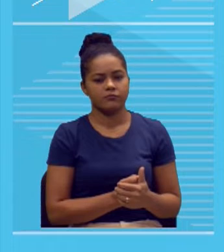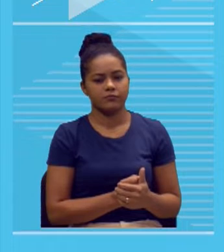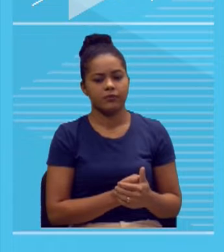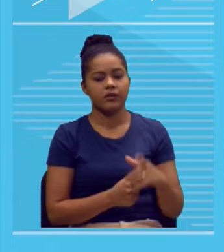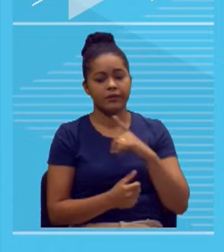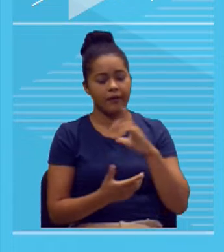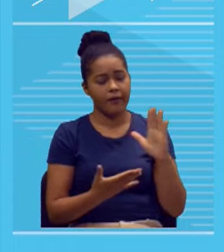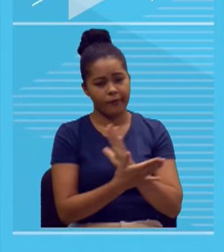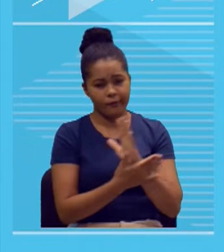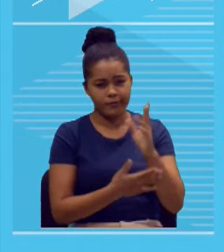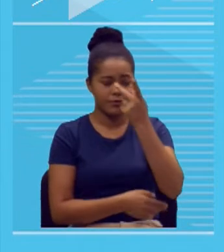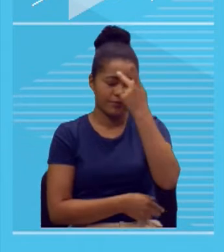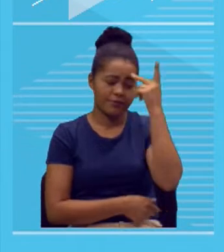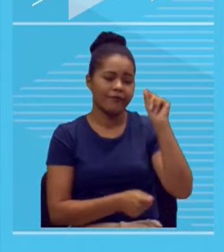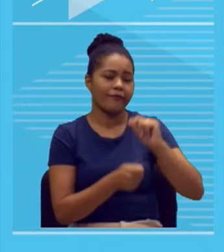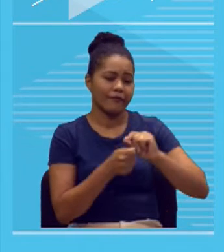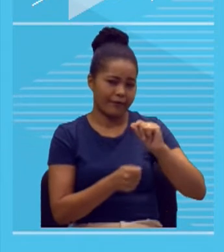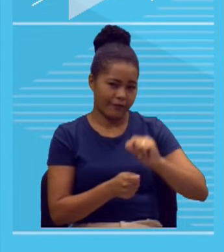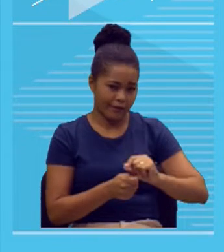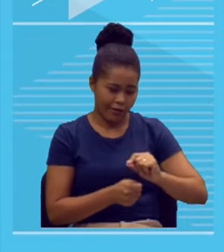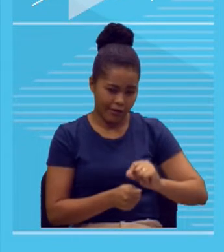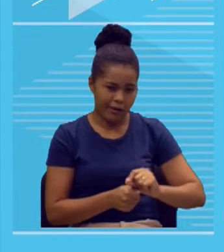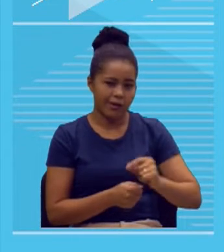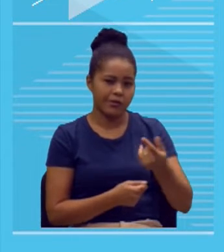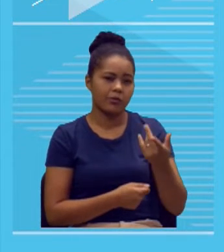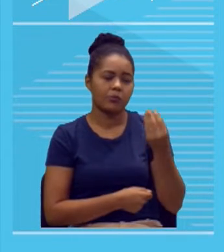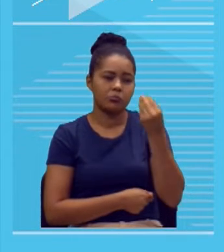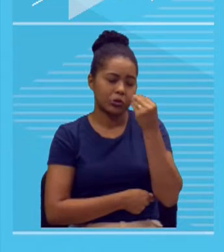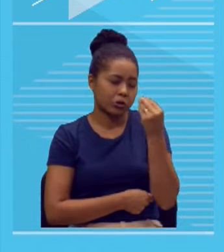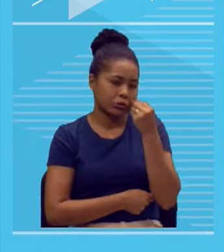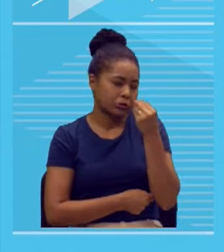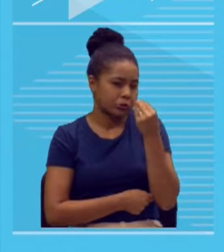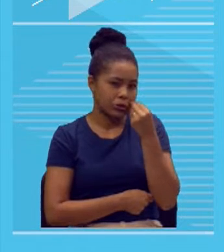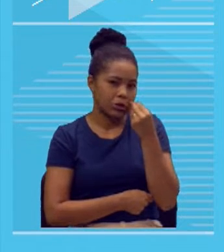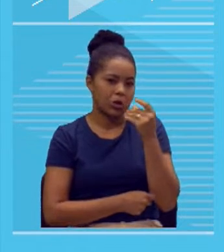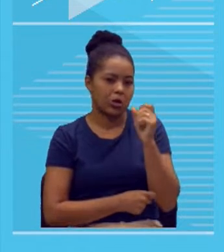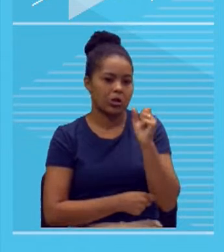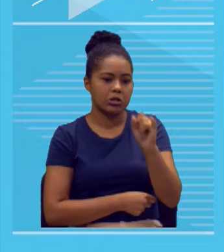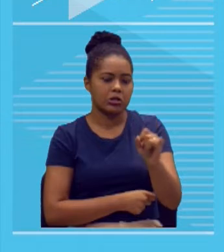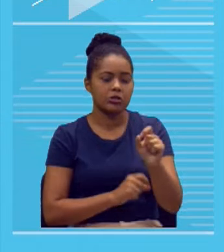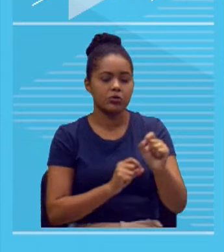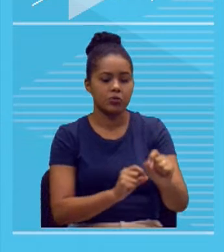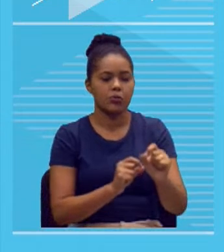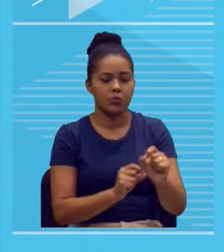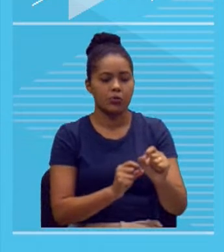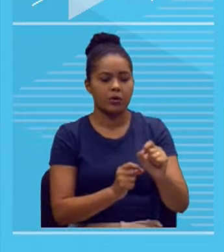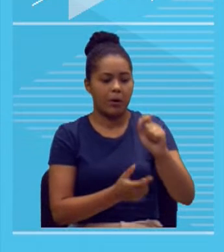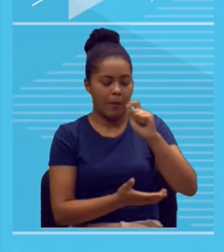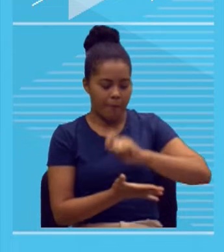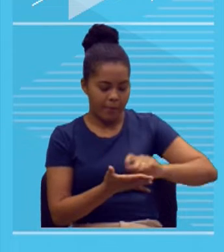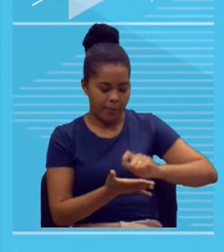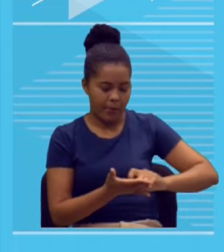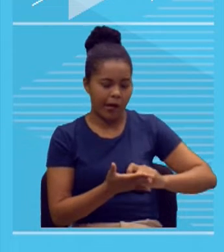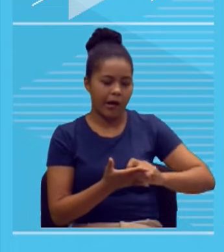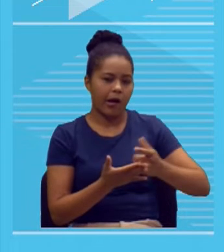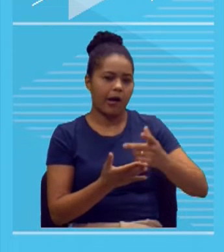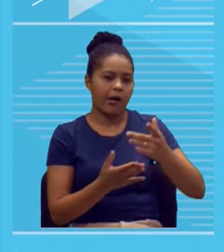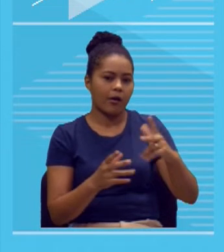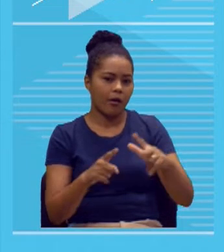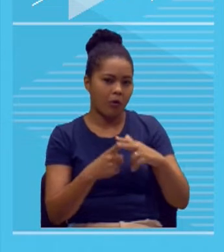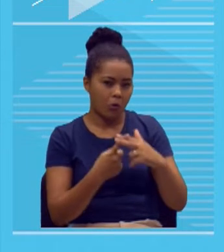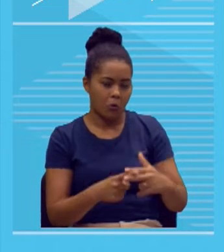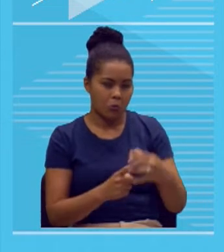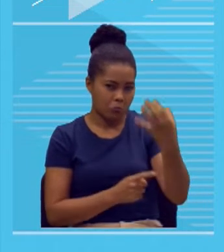tem gente que faz isso, tá? Só para testar se realmente essa correção é feita com a seriedade. Texto